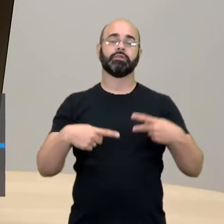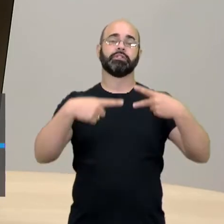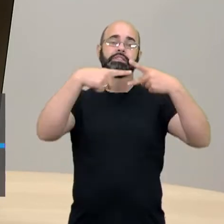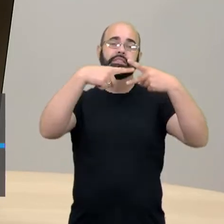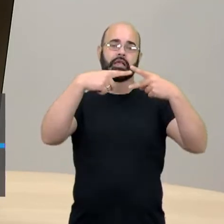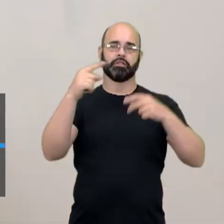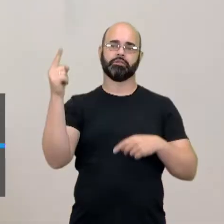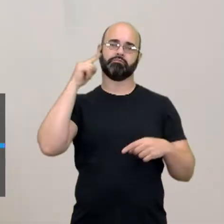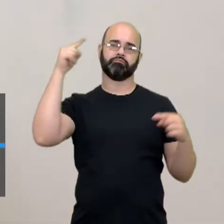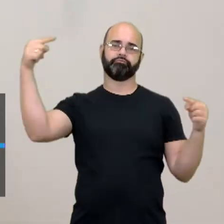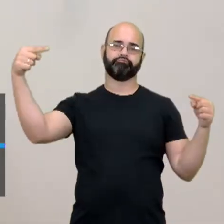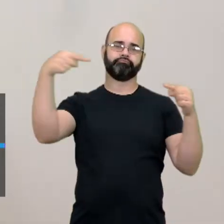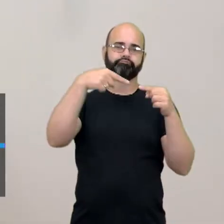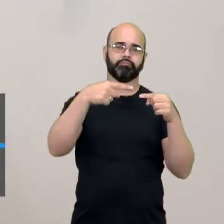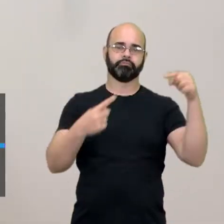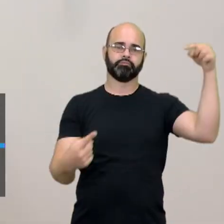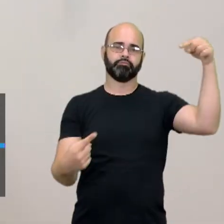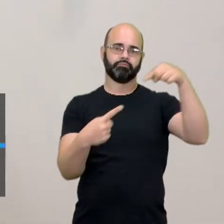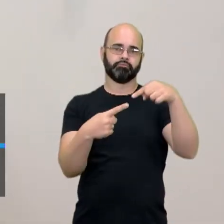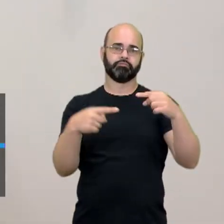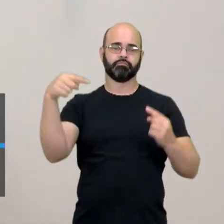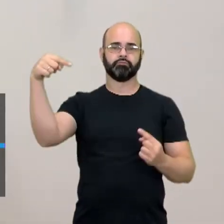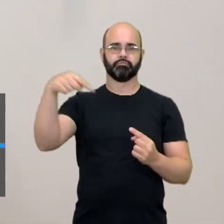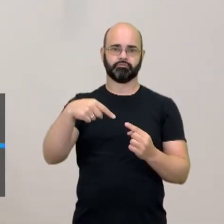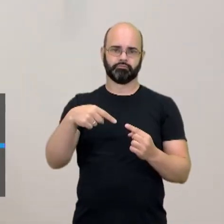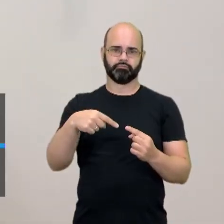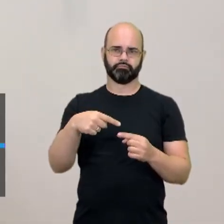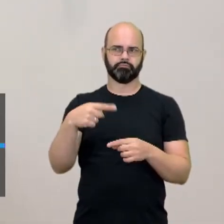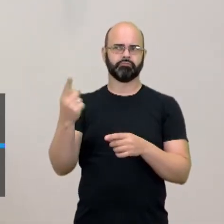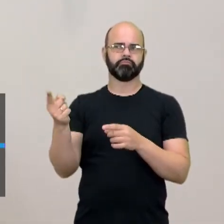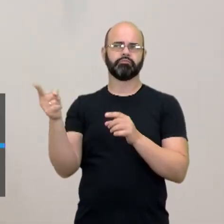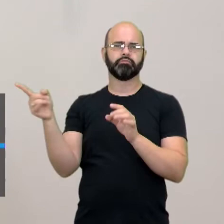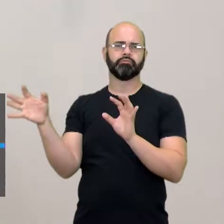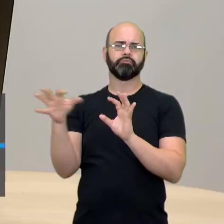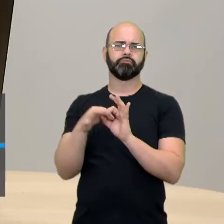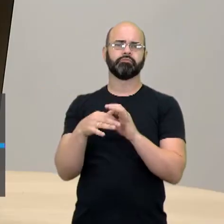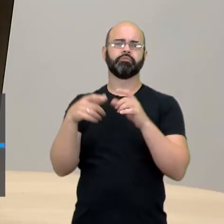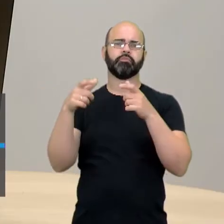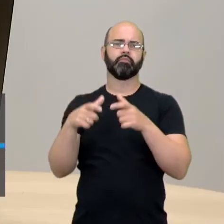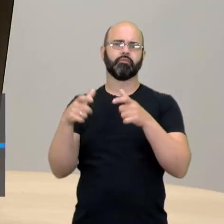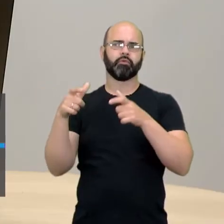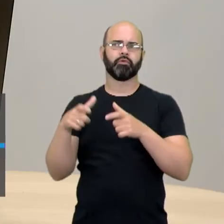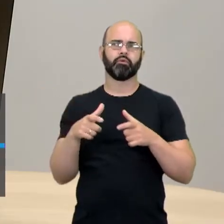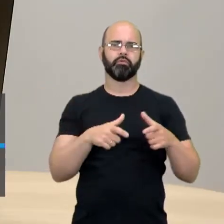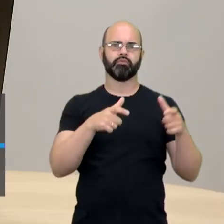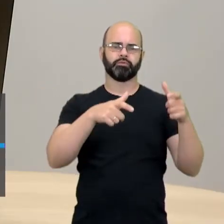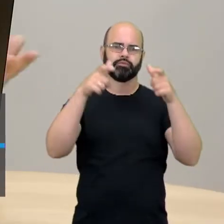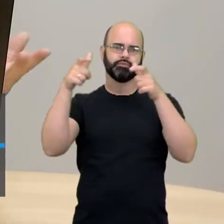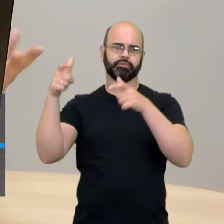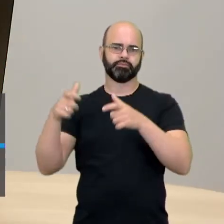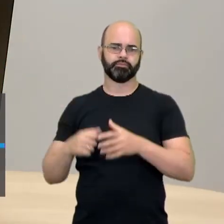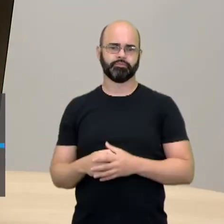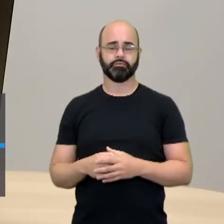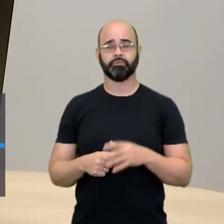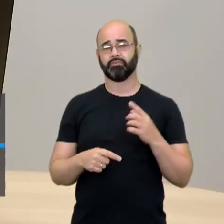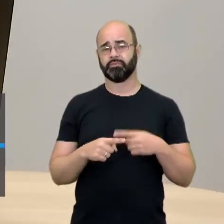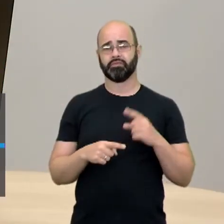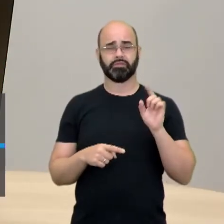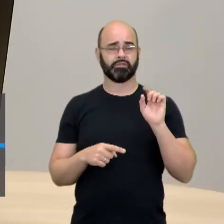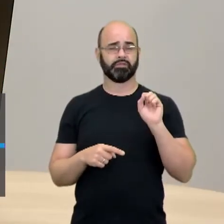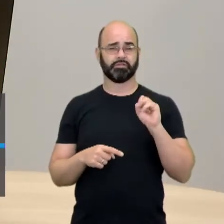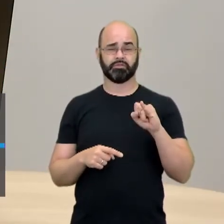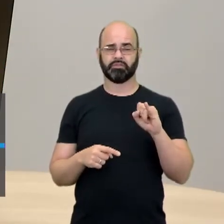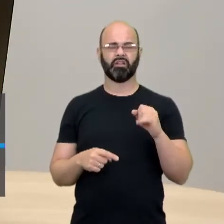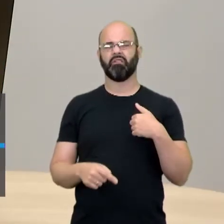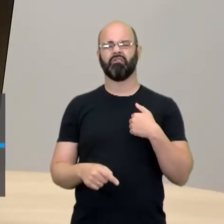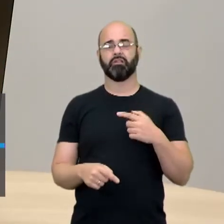conectivos que indicam a natureza dos vínculos entre aquelas coisas, né? Porque se ele só colocasse ali o que ele